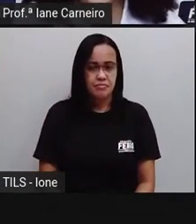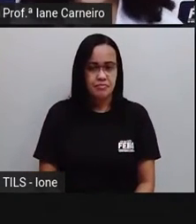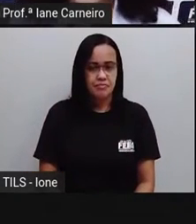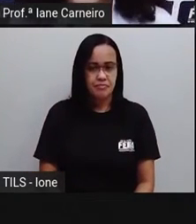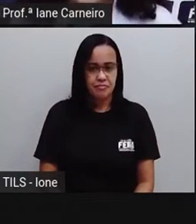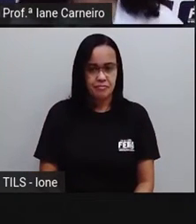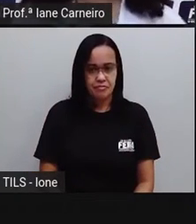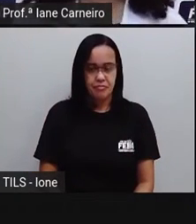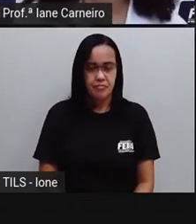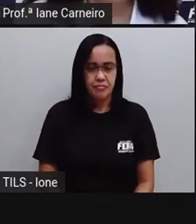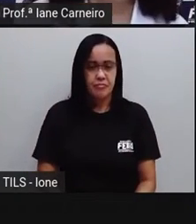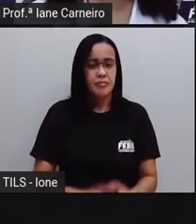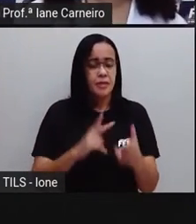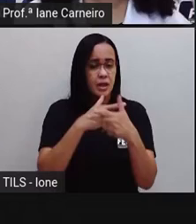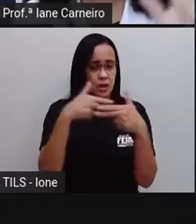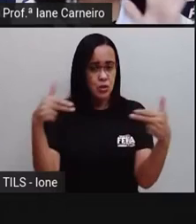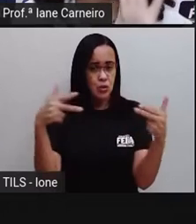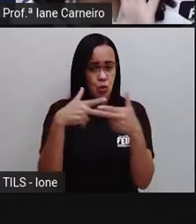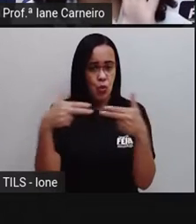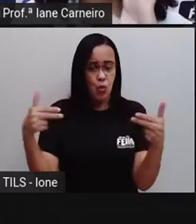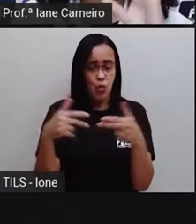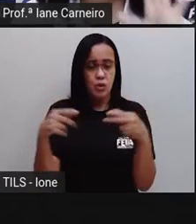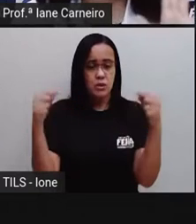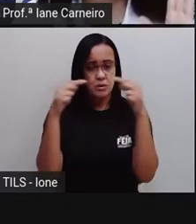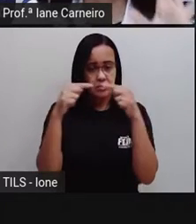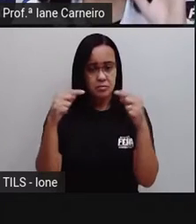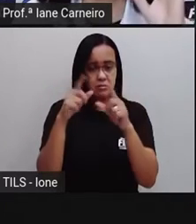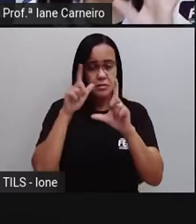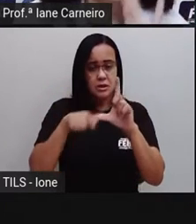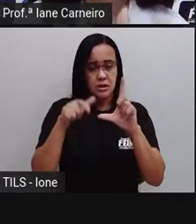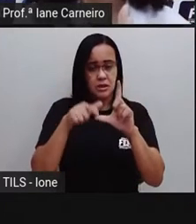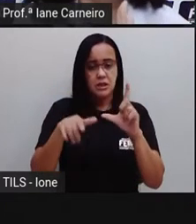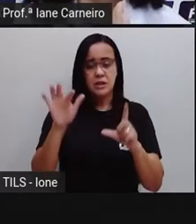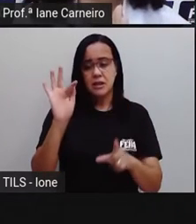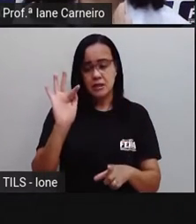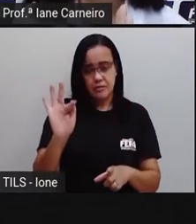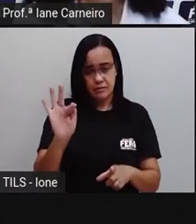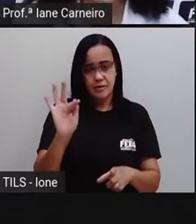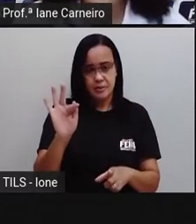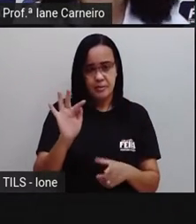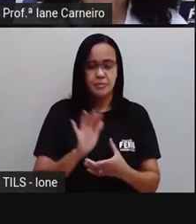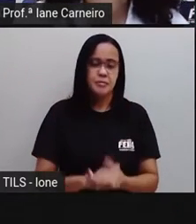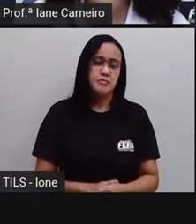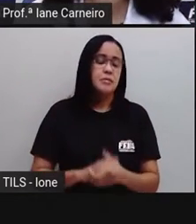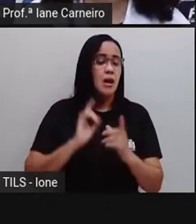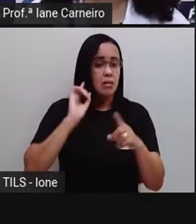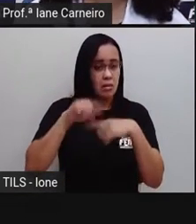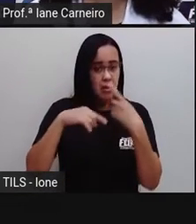Flor, Folhinha, Farofa, né? E a gente vai escrever neste instante essas palavras, tá bom?